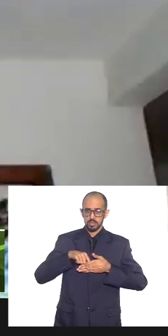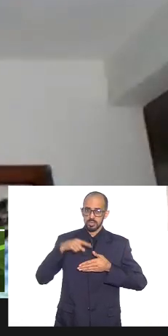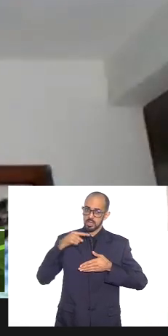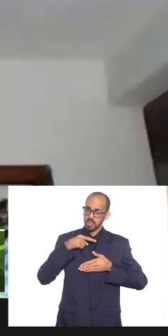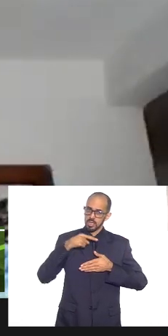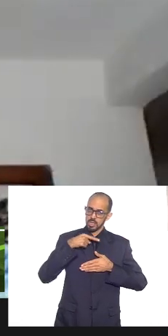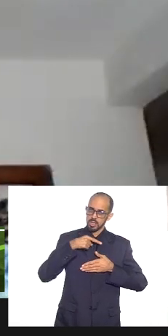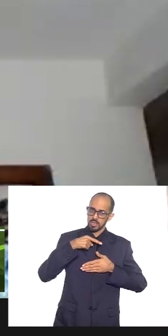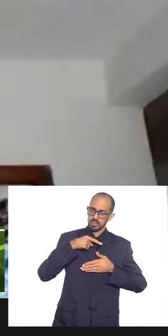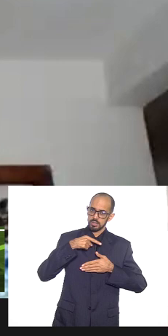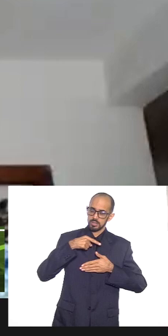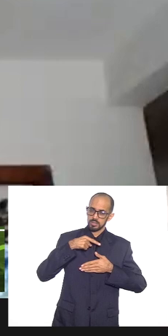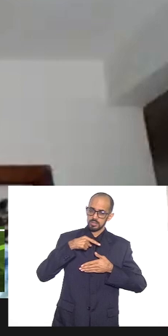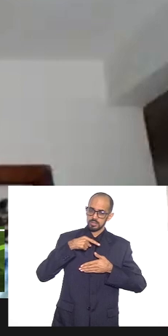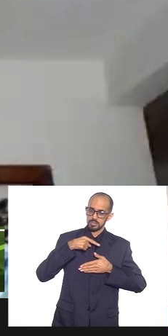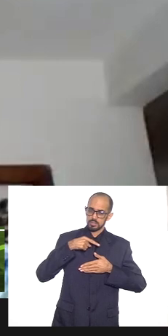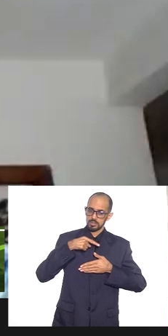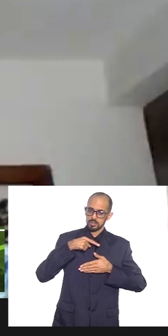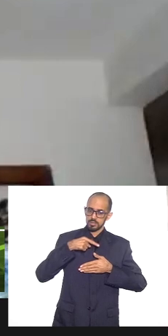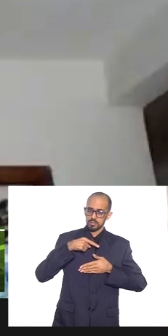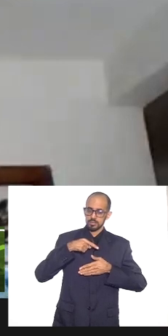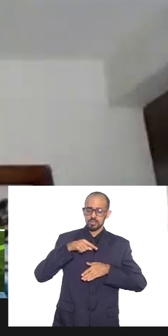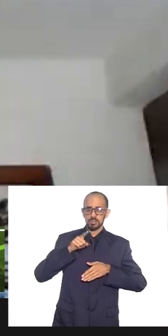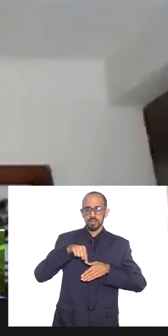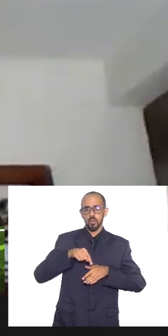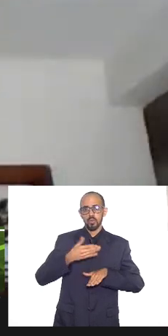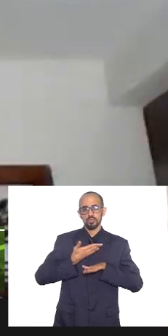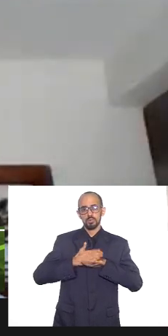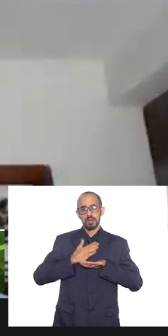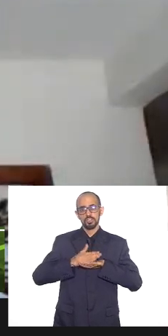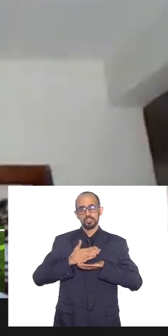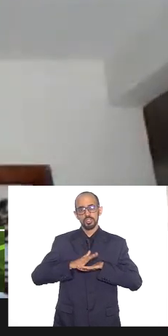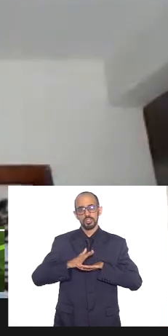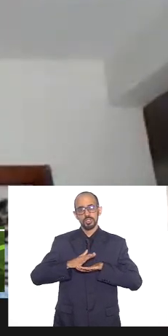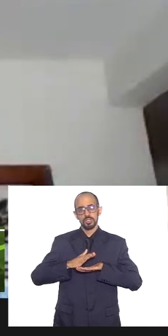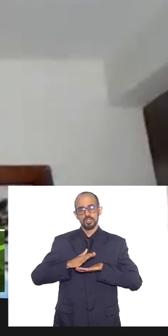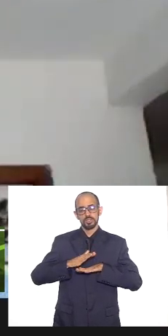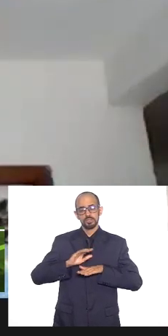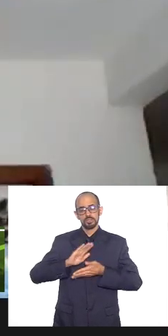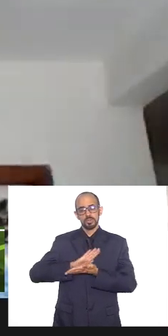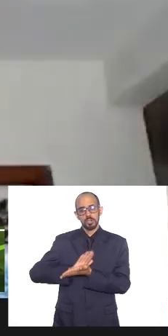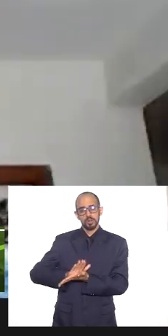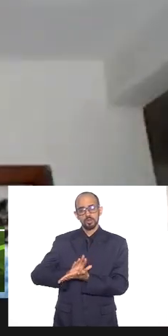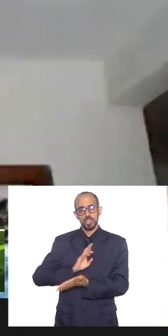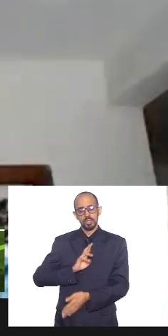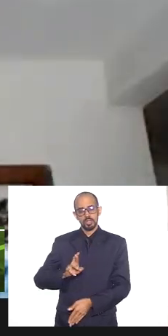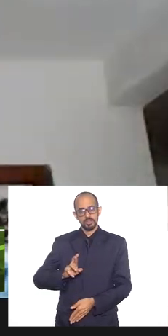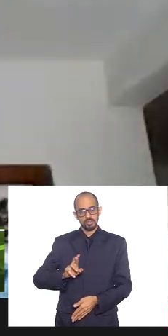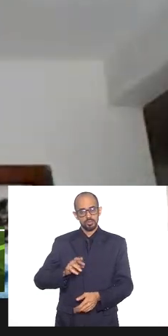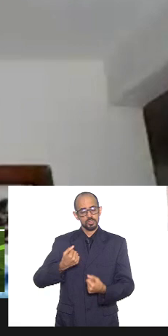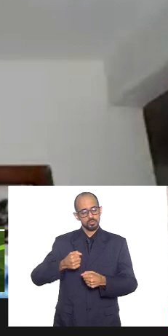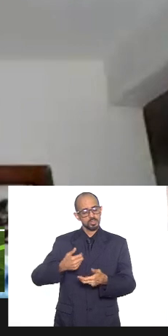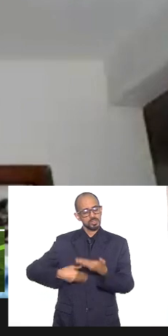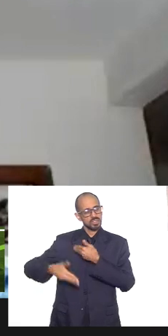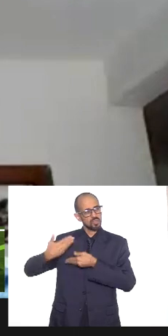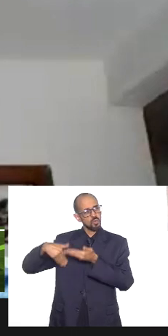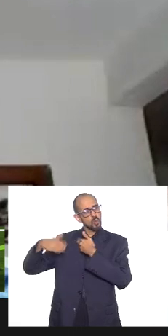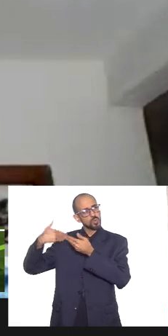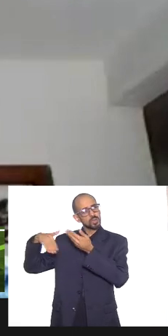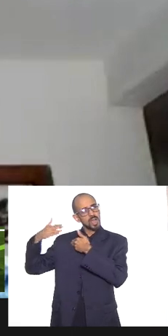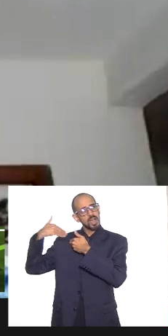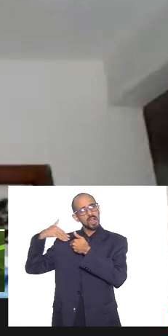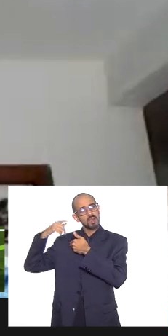criminosos da intolerância religiosa a gente tem que voltar lá atrás e saber como que